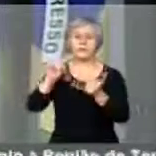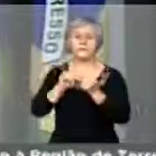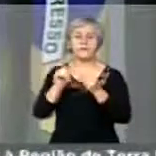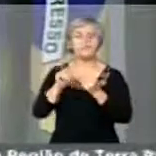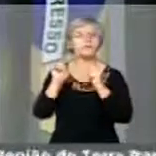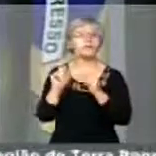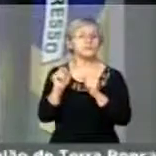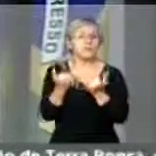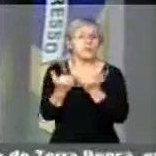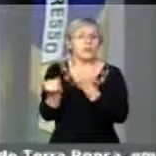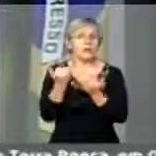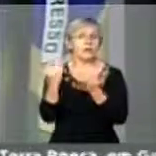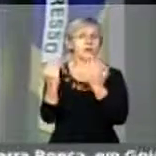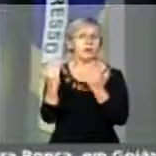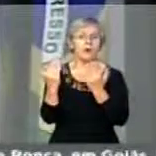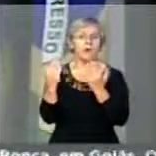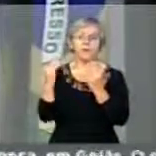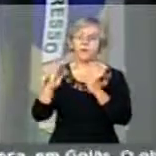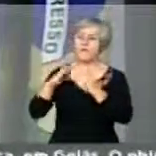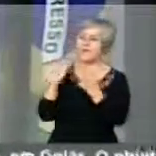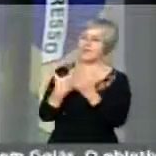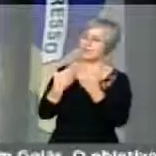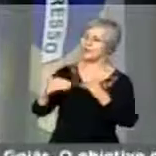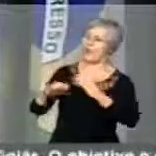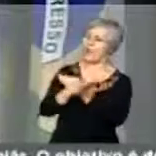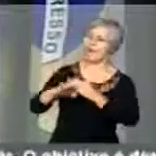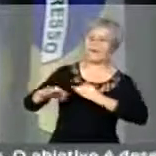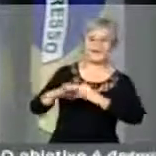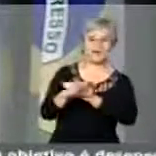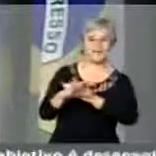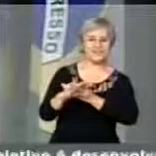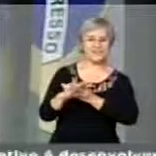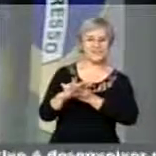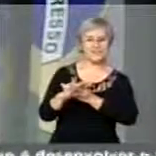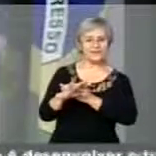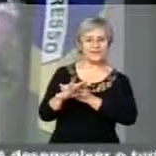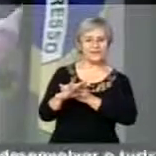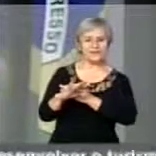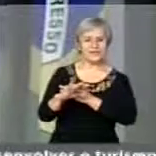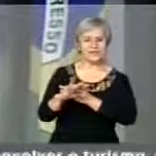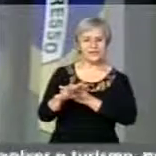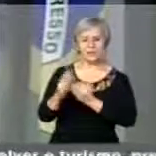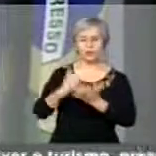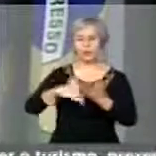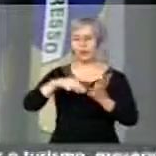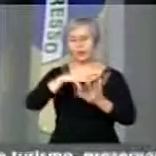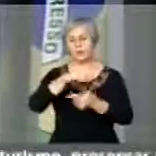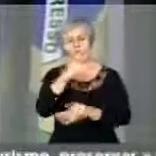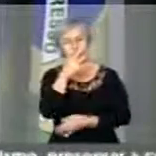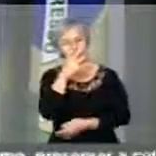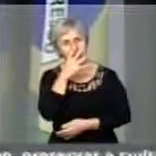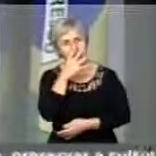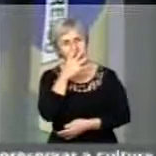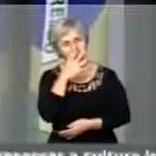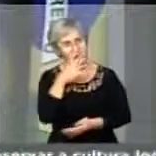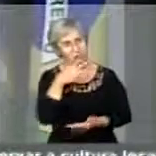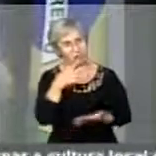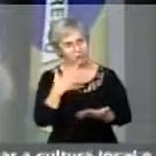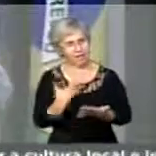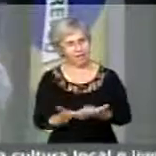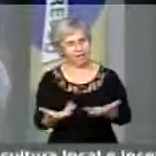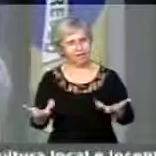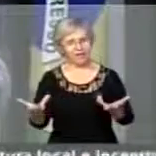de arquitetura que encantou o mundo. O mais